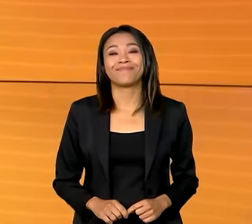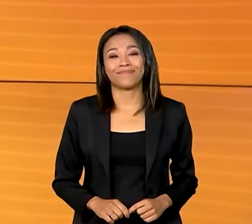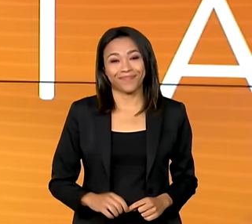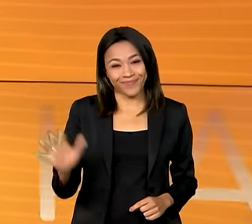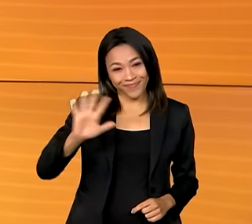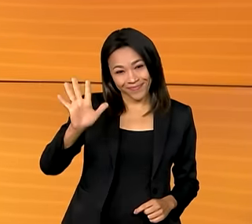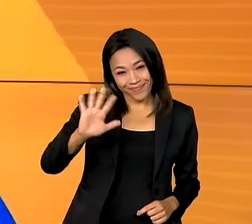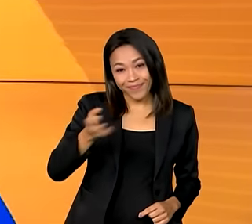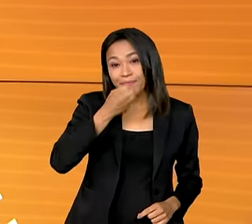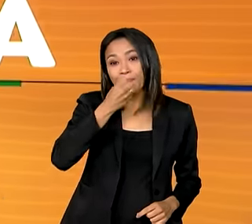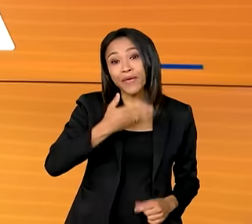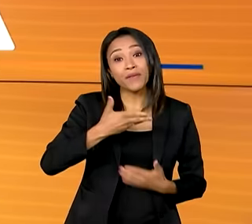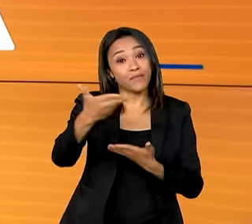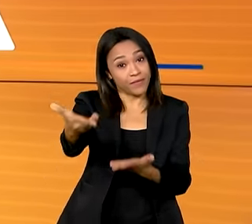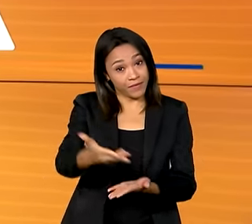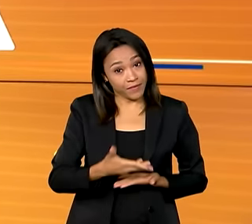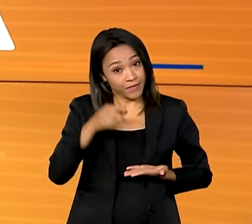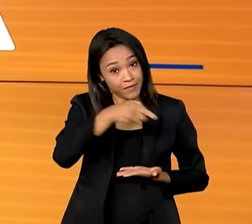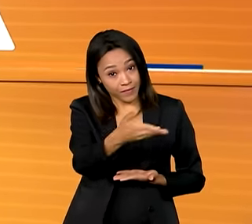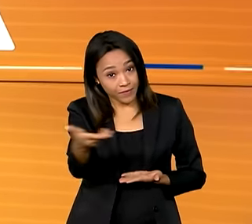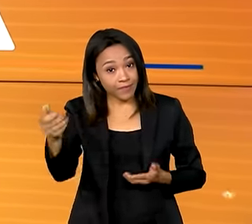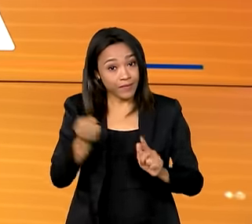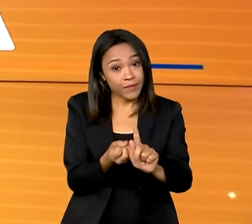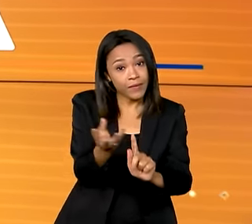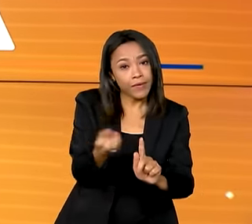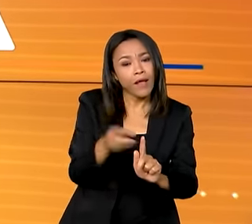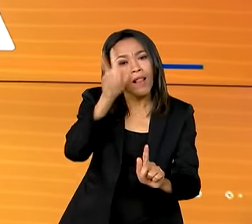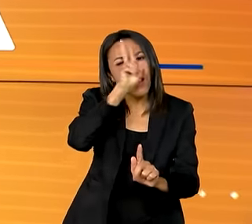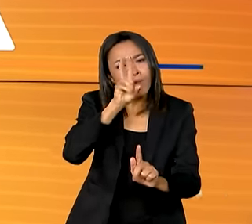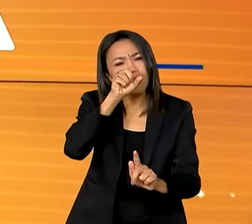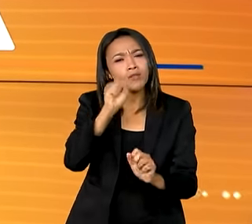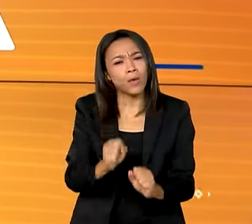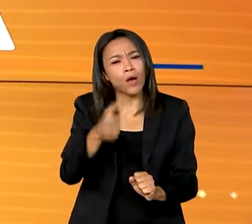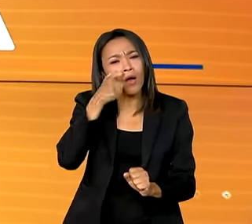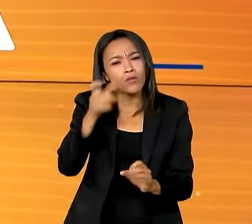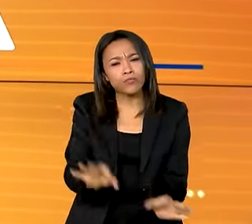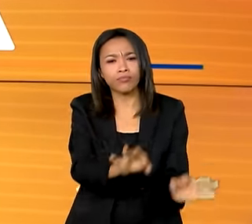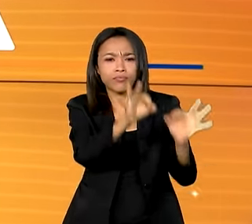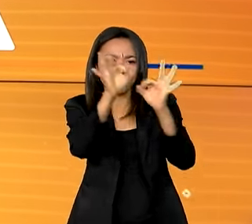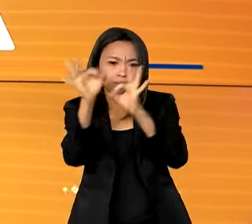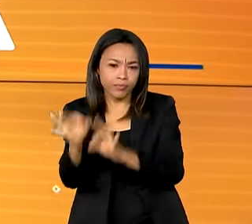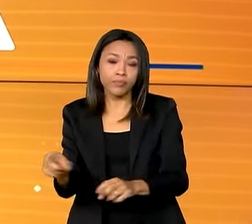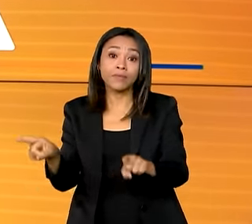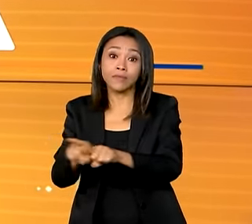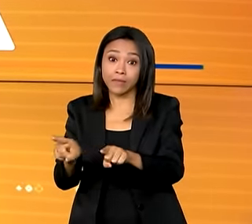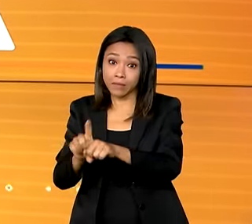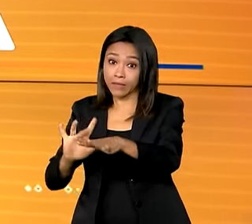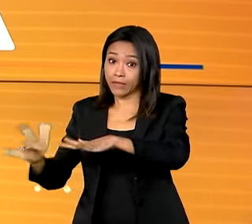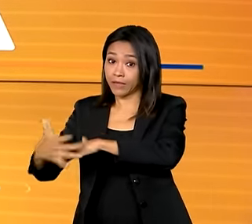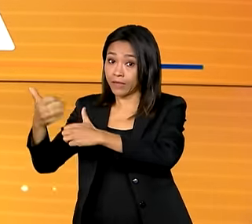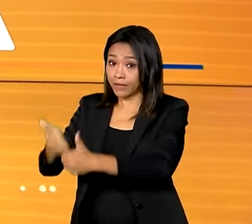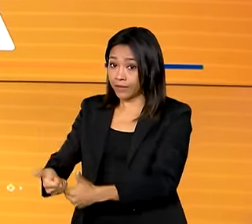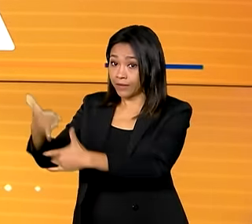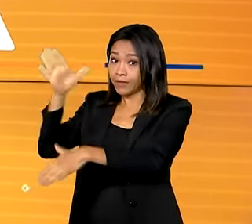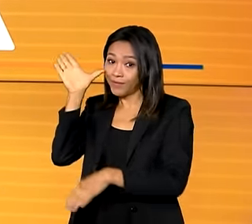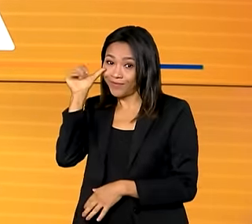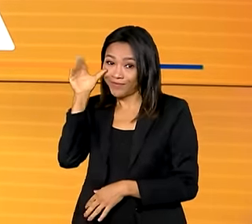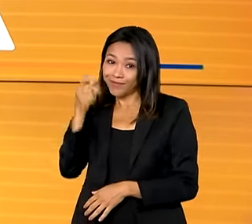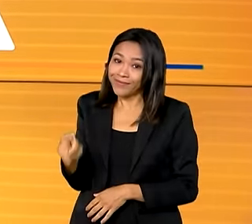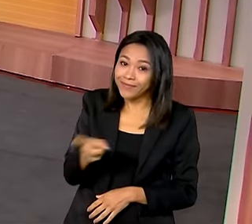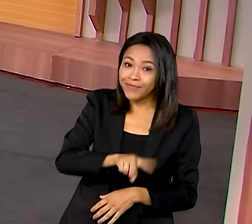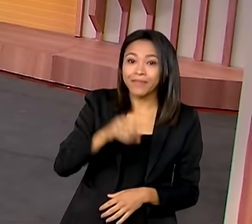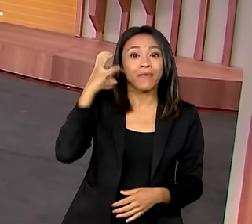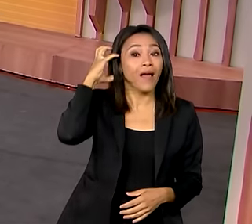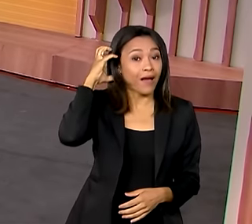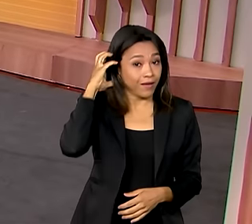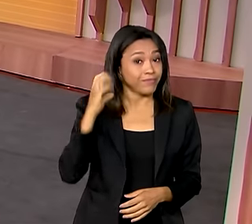Olá, bem-vindo ao Canal GOV. Lembrando que você pode nos acompanhar também ao vivo pelas nossas redes sociais e pela Rádio GOV.